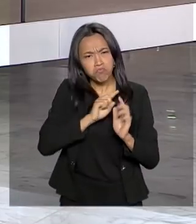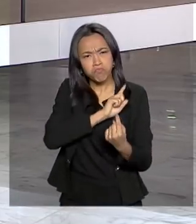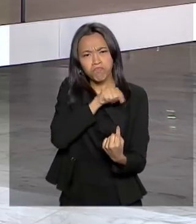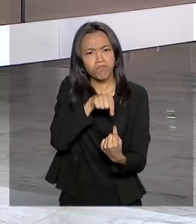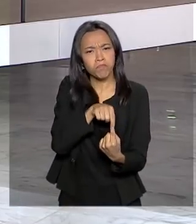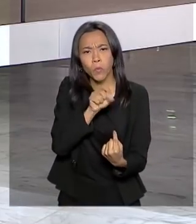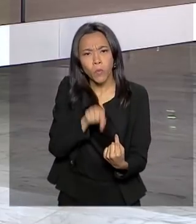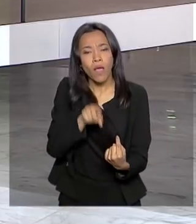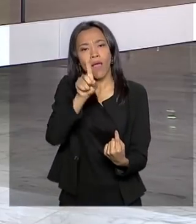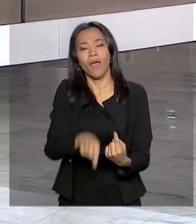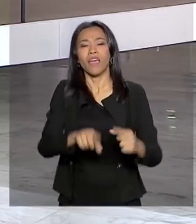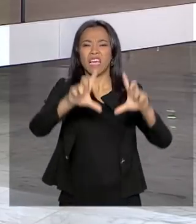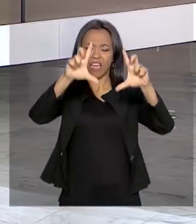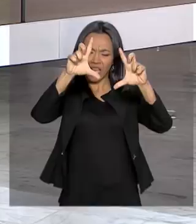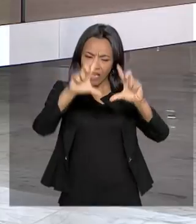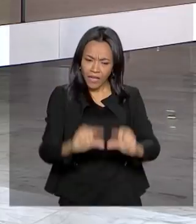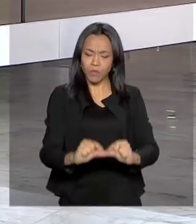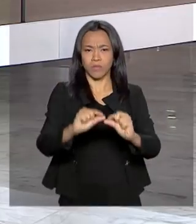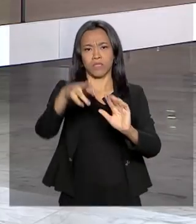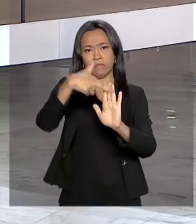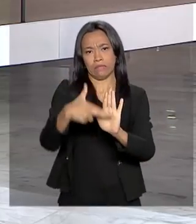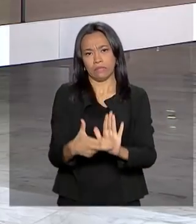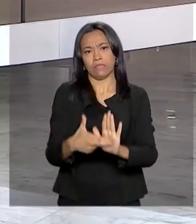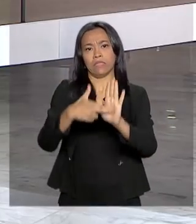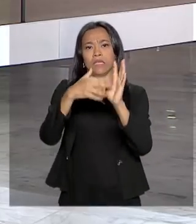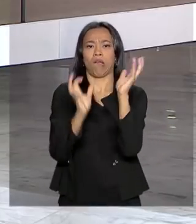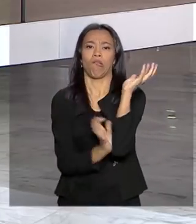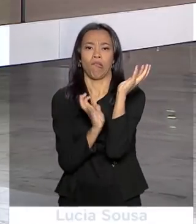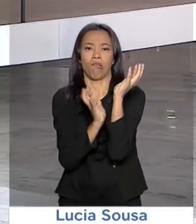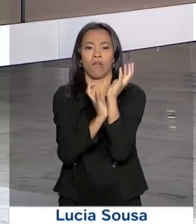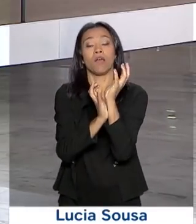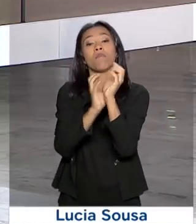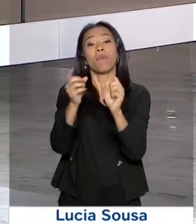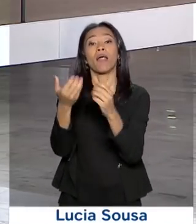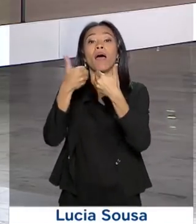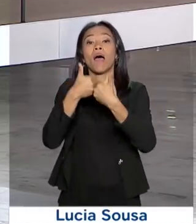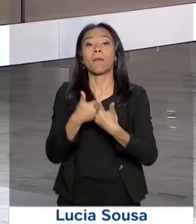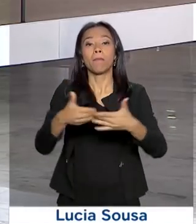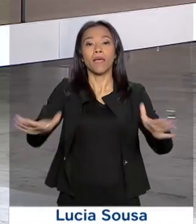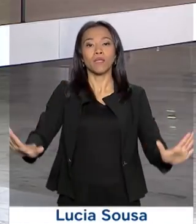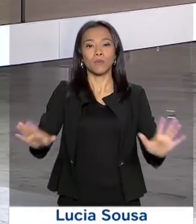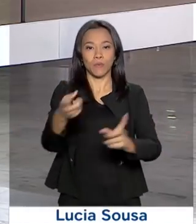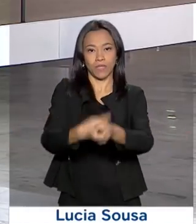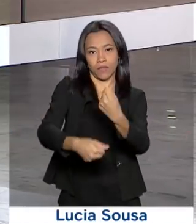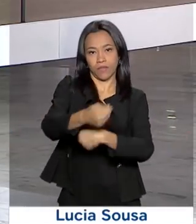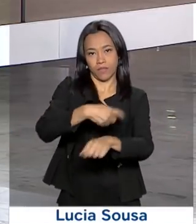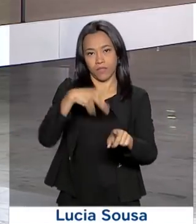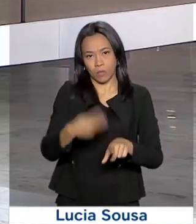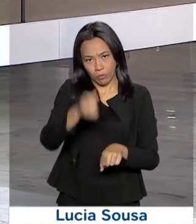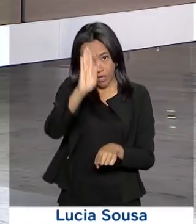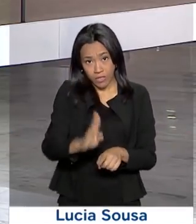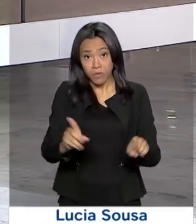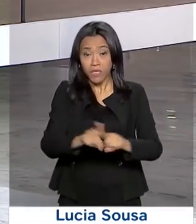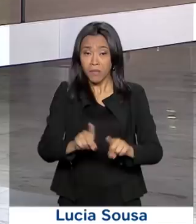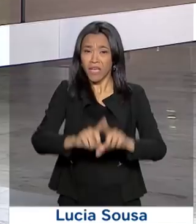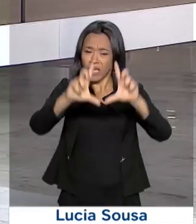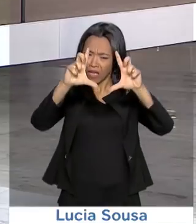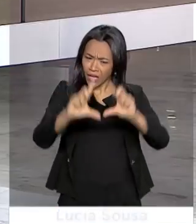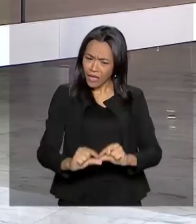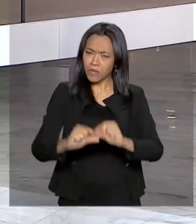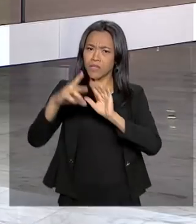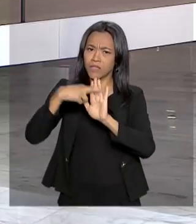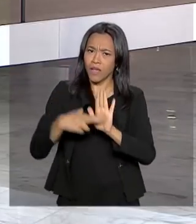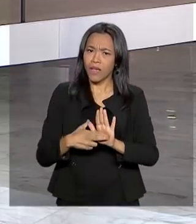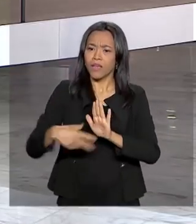destravar a burocracia e facilitar a abertura de negócios aqui no Brasil, além de simplificar as regras para que as